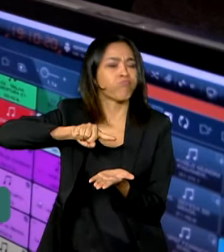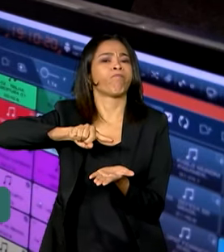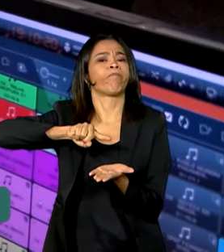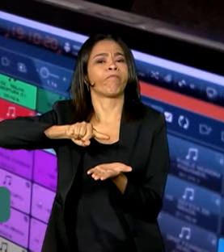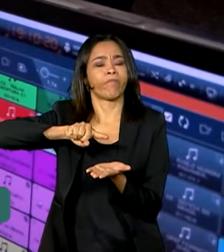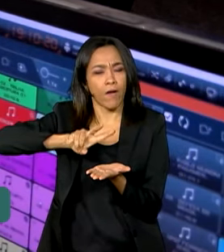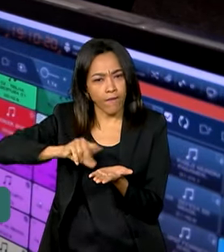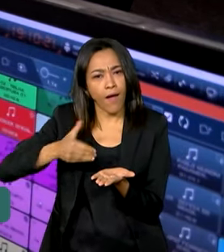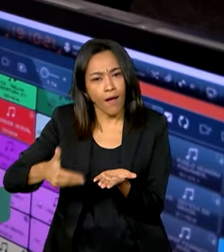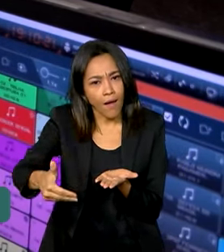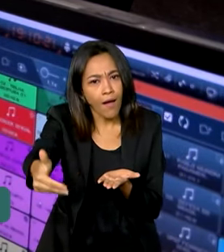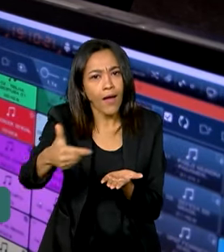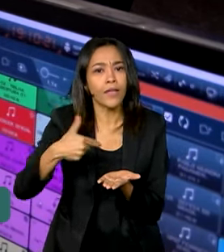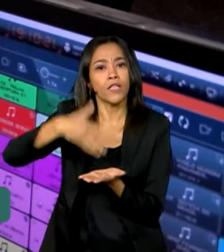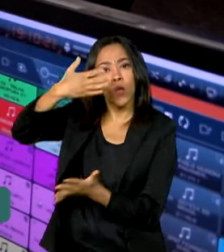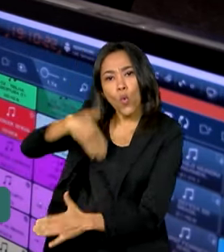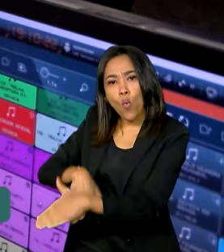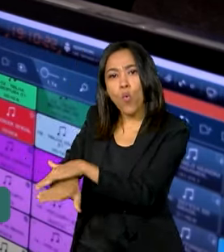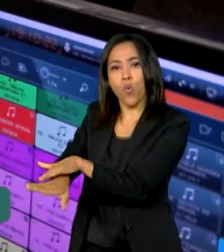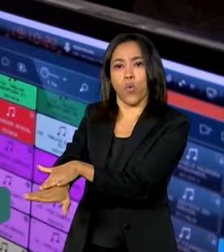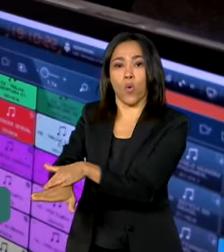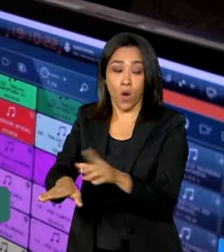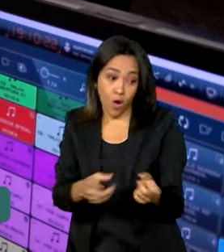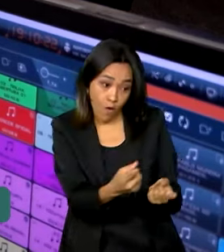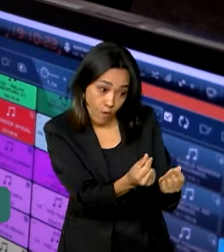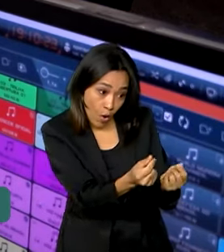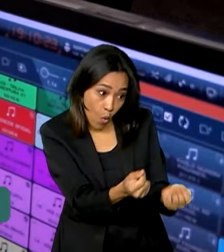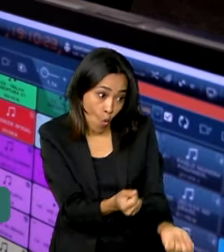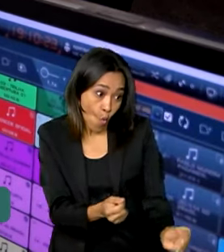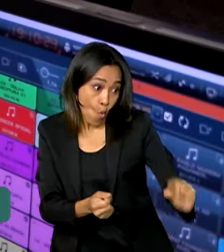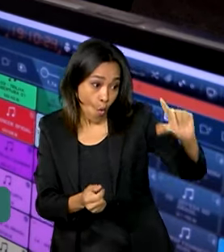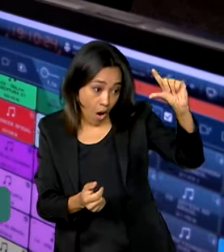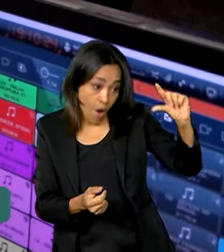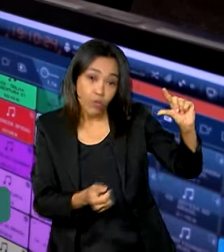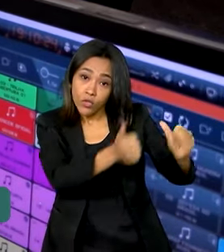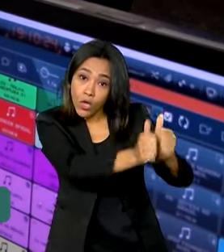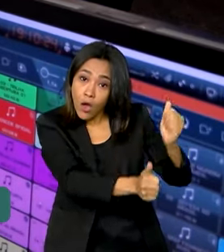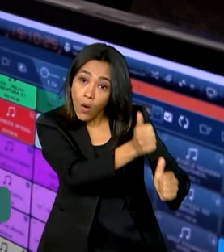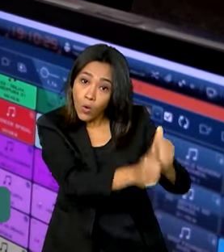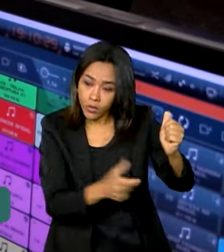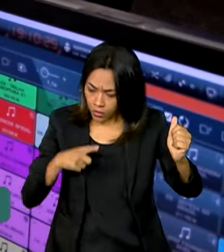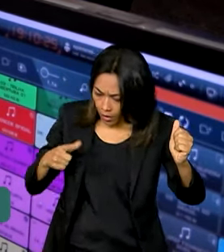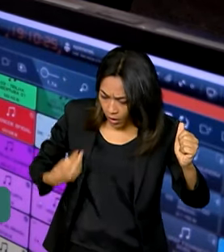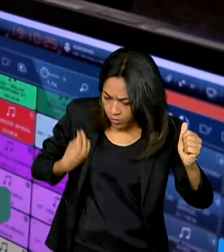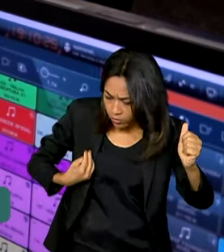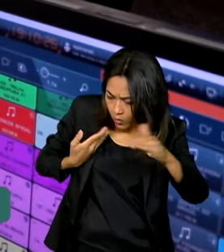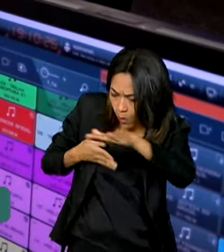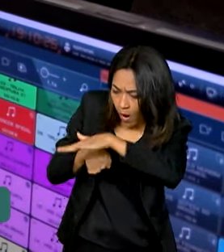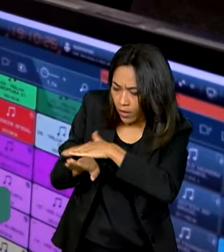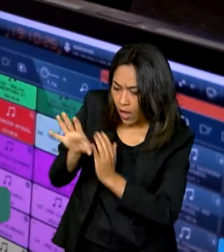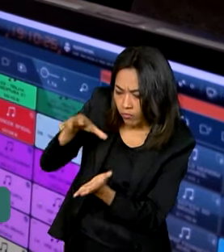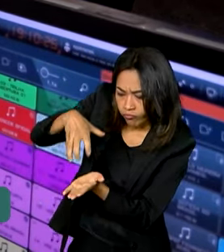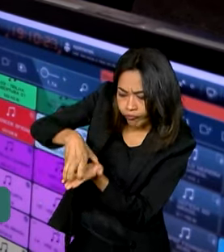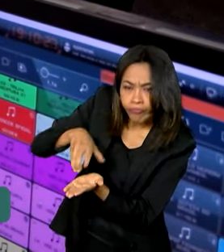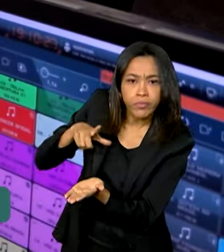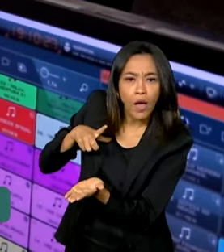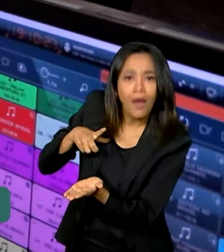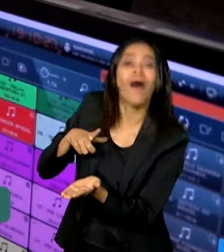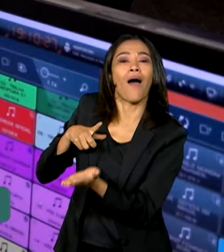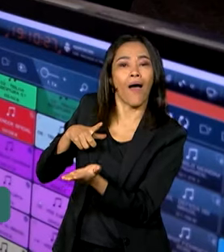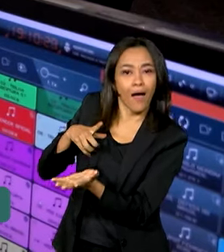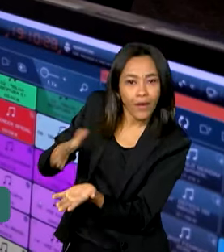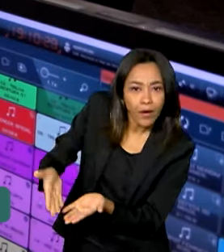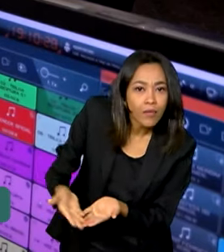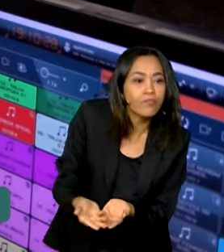o estoque público. Quando o preço subir para o consumidor, tendo estoque de arroz nos armazéns da Conab, a gente